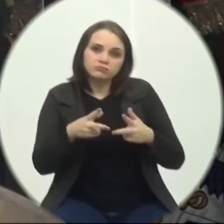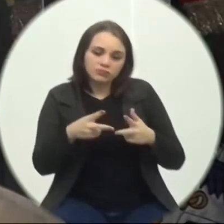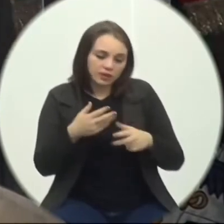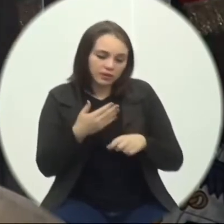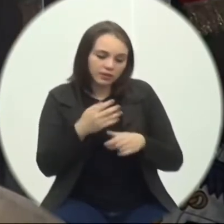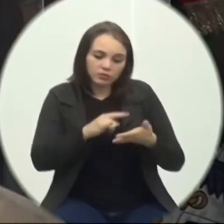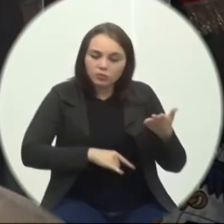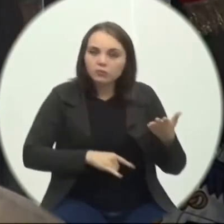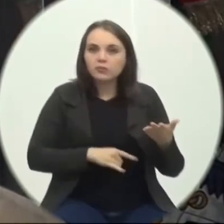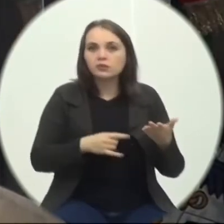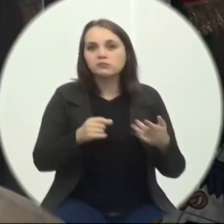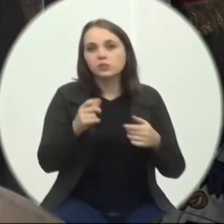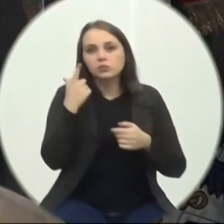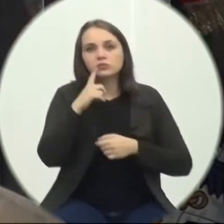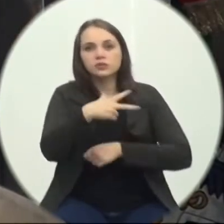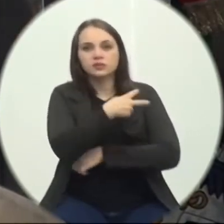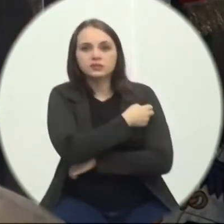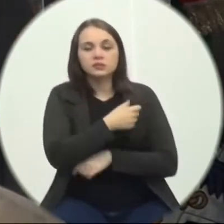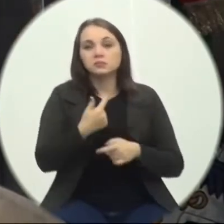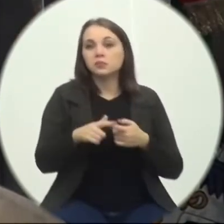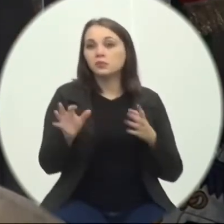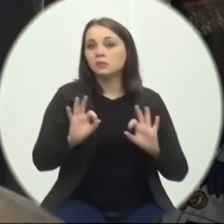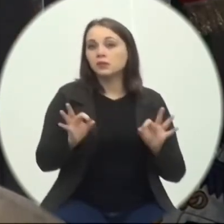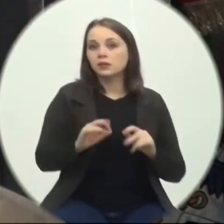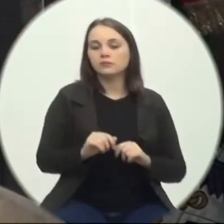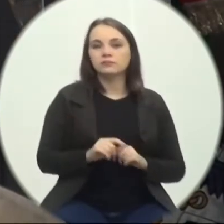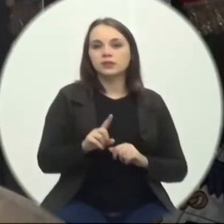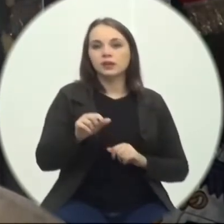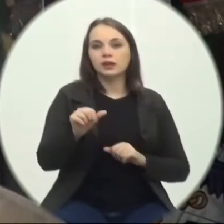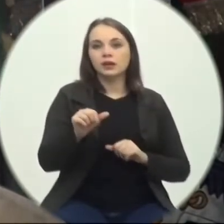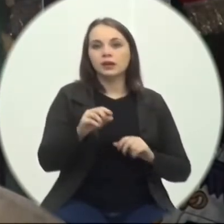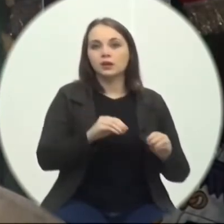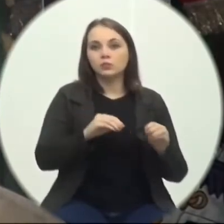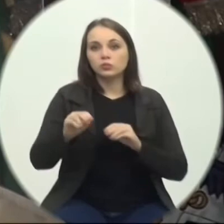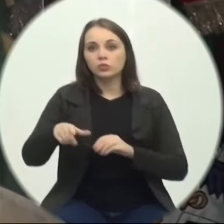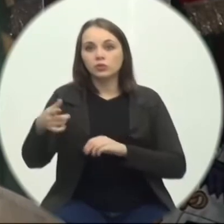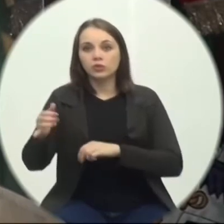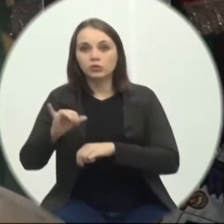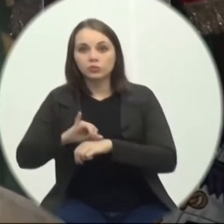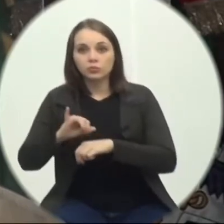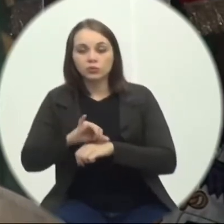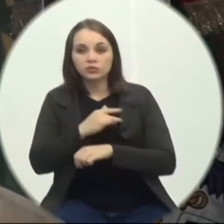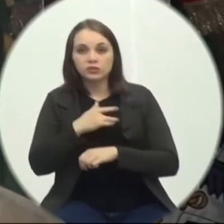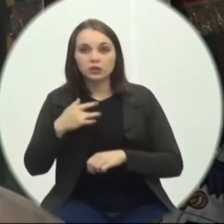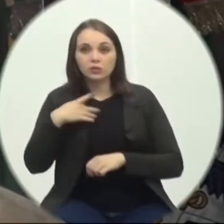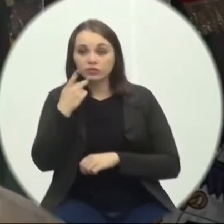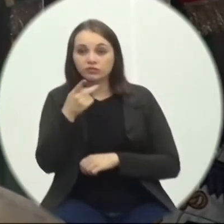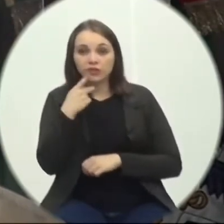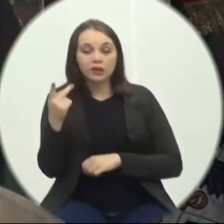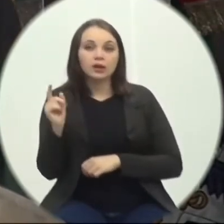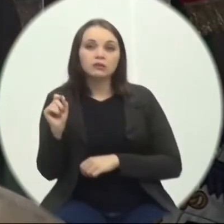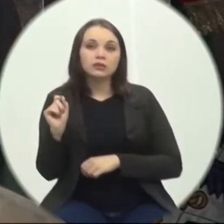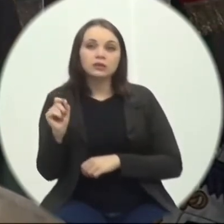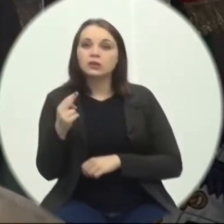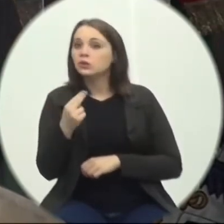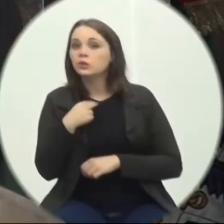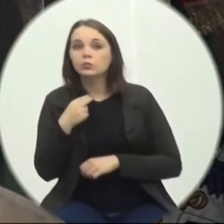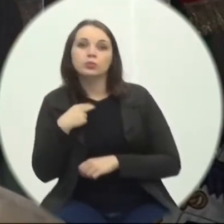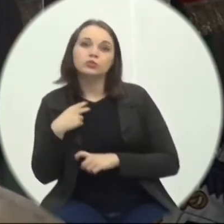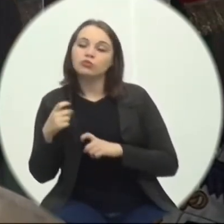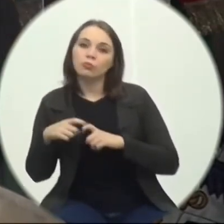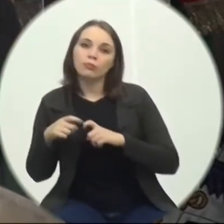Aí ela foi Numa outra unidade Para fazer uma consulta Imediata E disseram Que infelizmente Não poderia